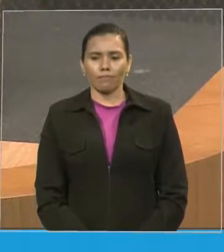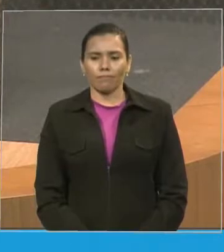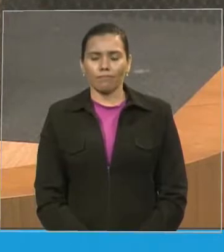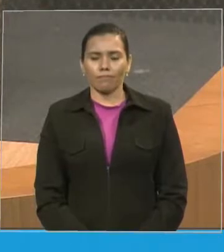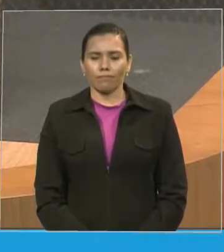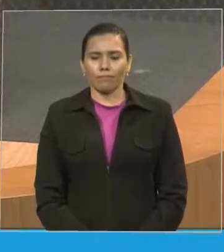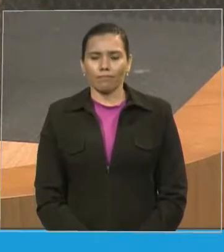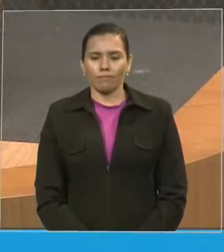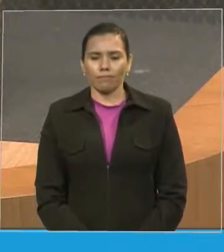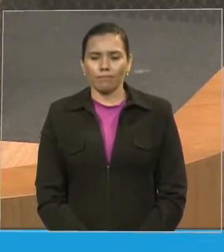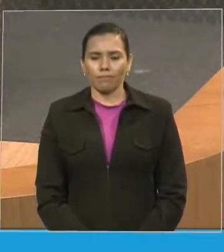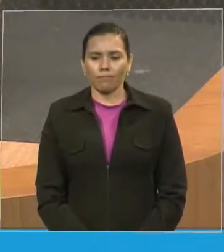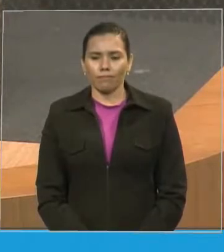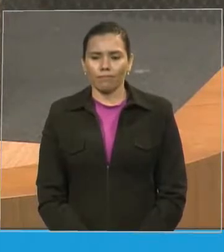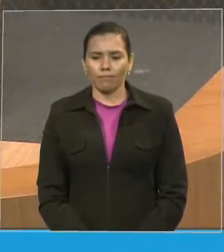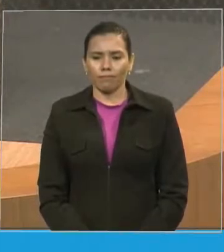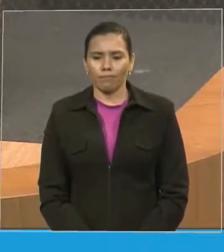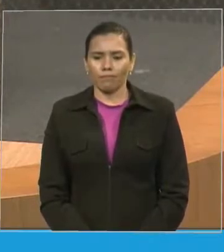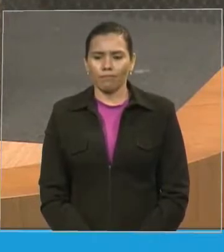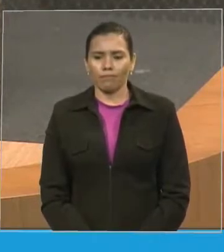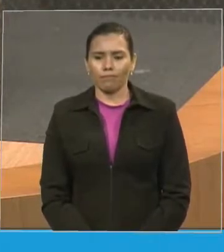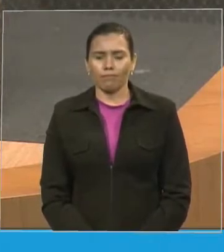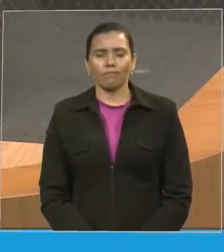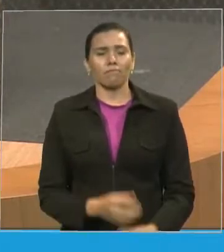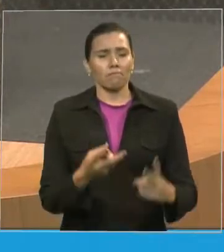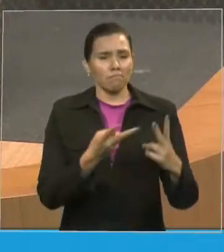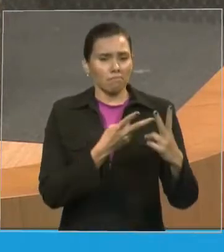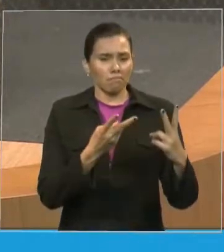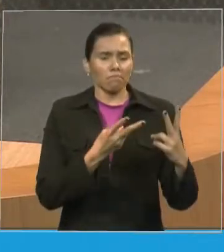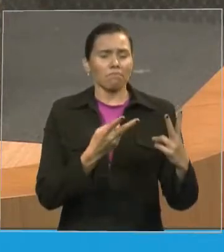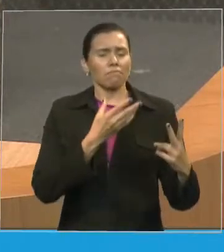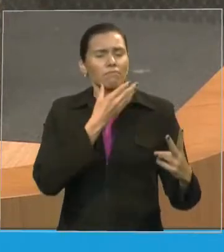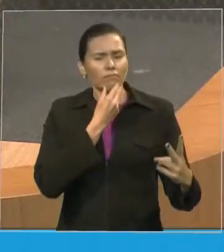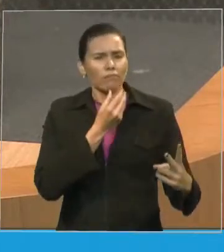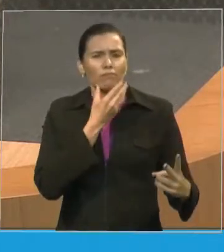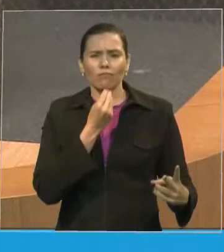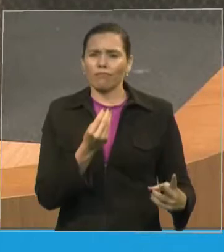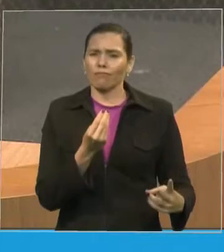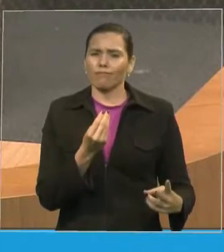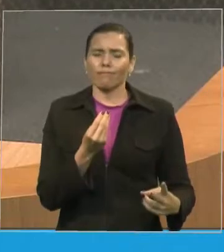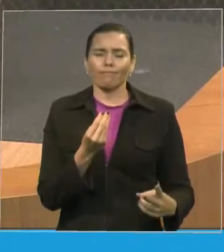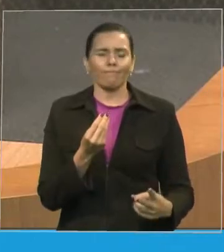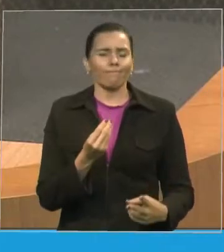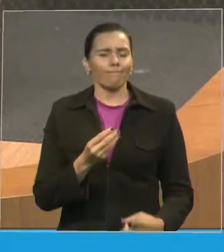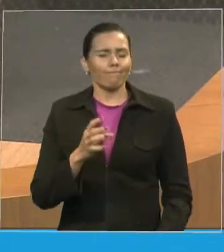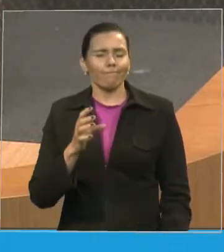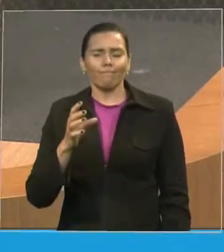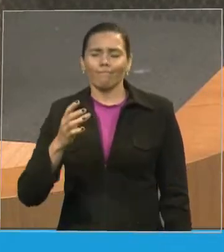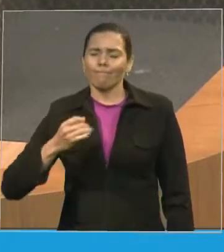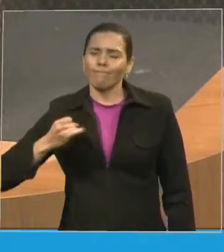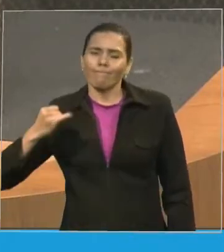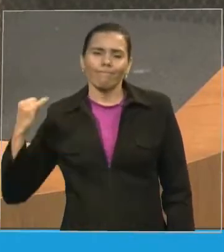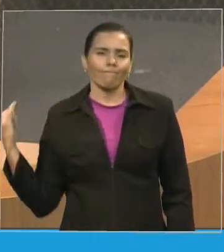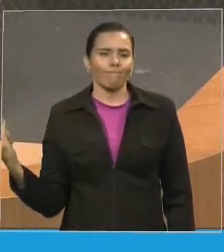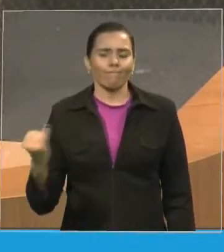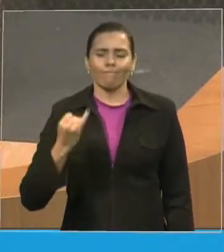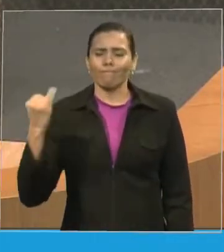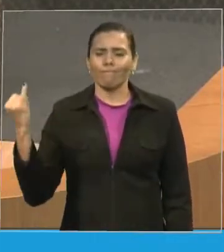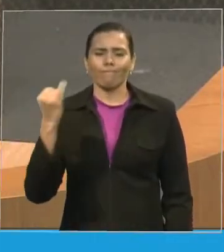Uma estirpe rara de homens que abençoaram o Brasil e que hoje,